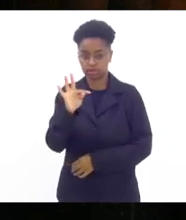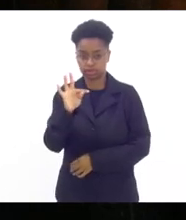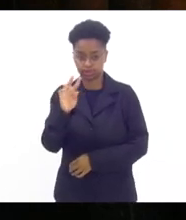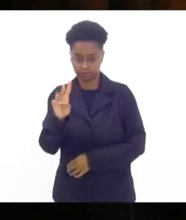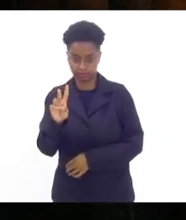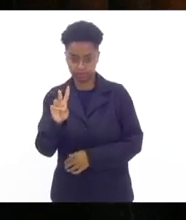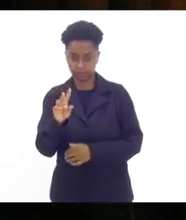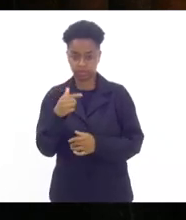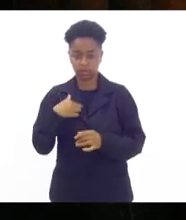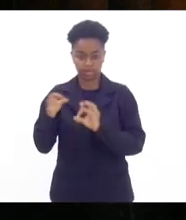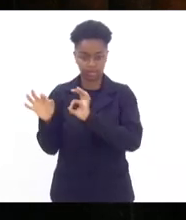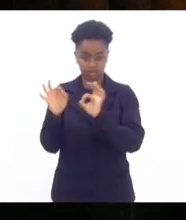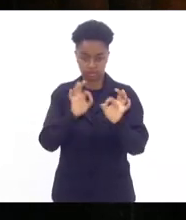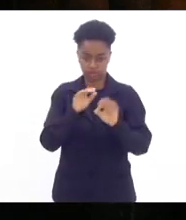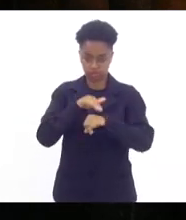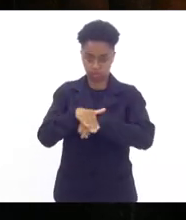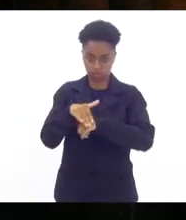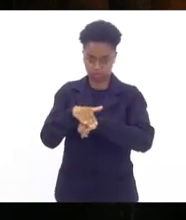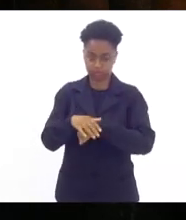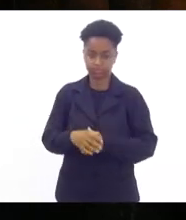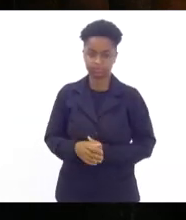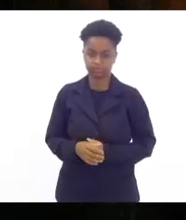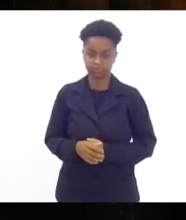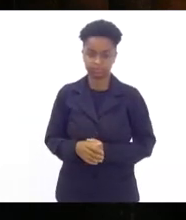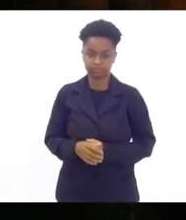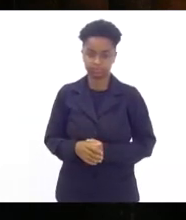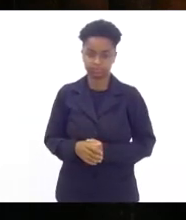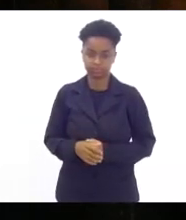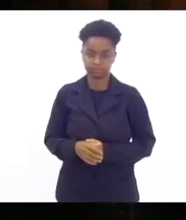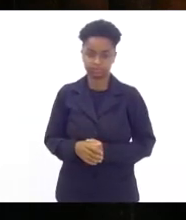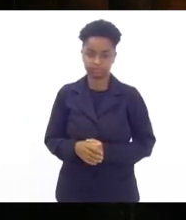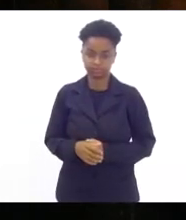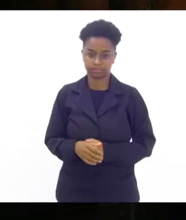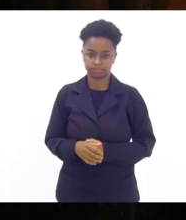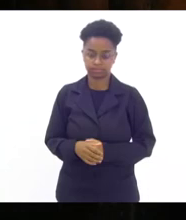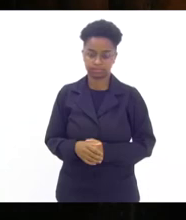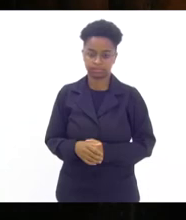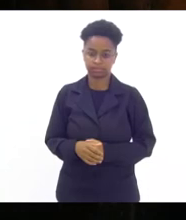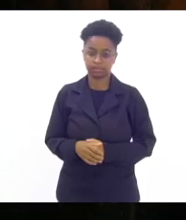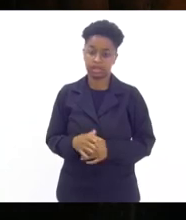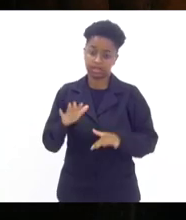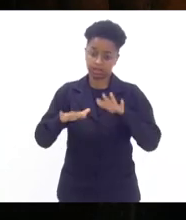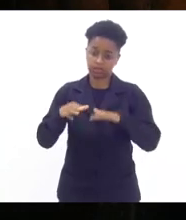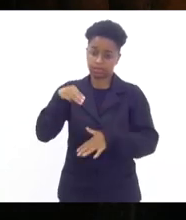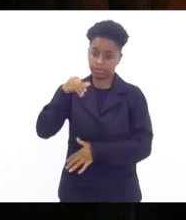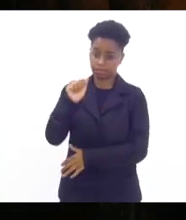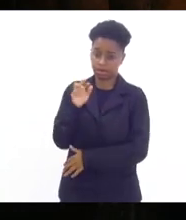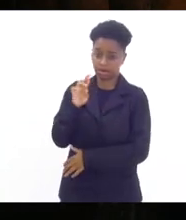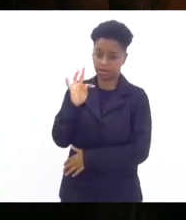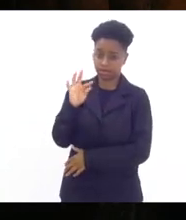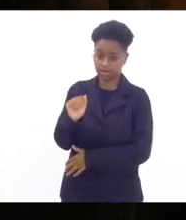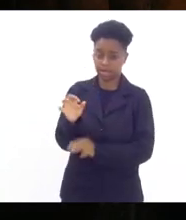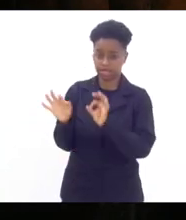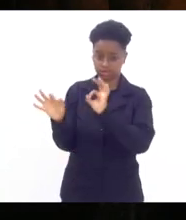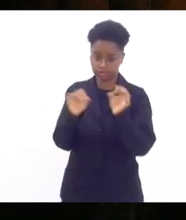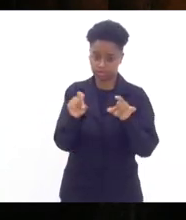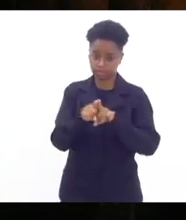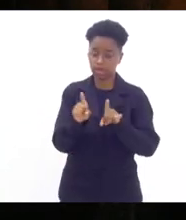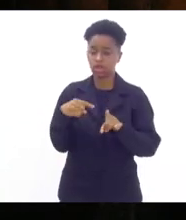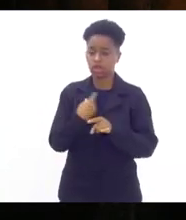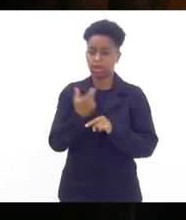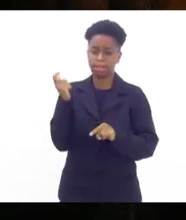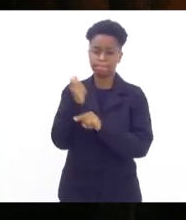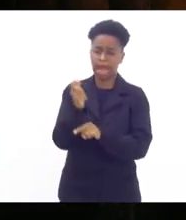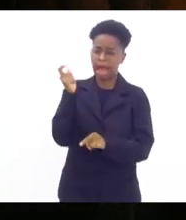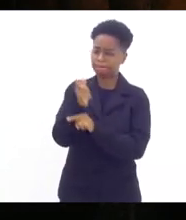à noite deputada Marta Rocha deve ter assistido algo que a gente criticou aqui